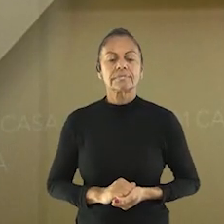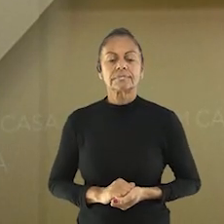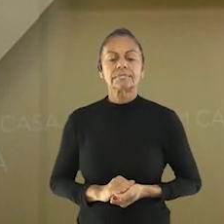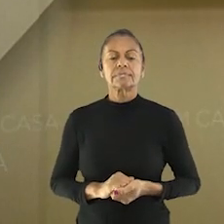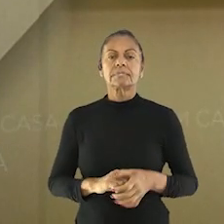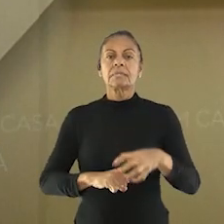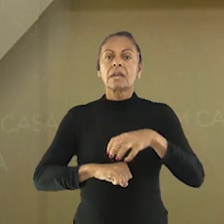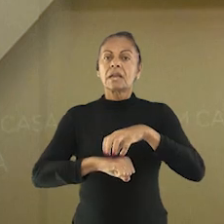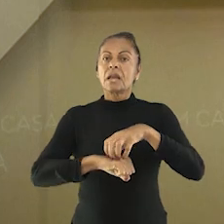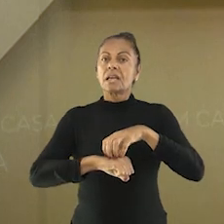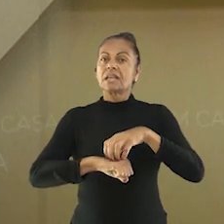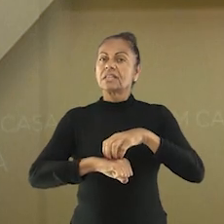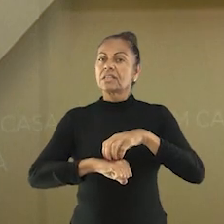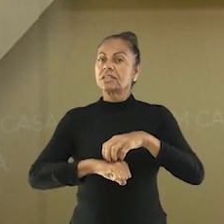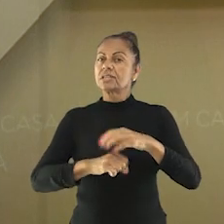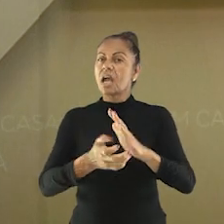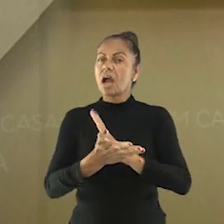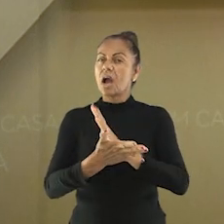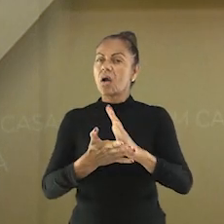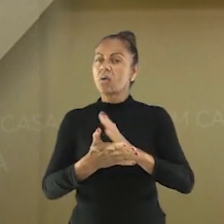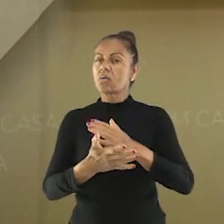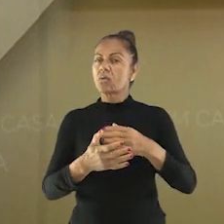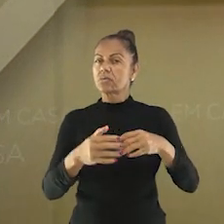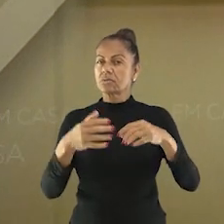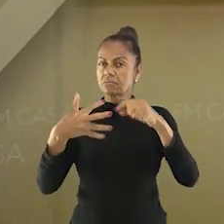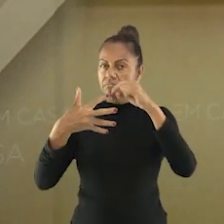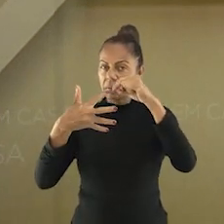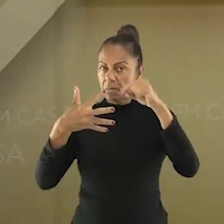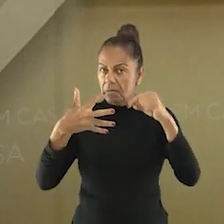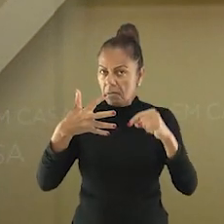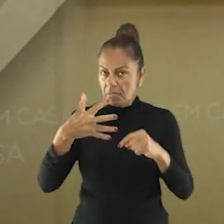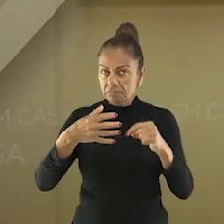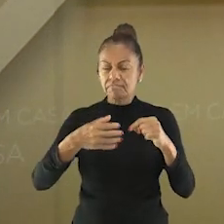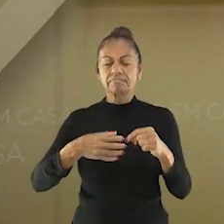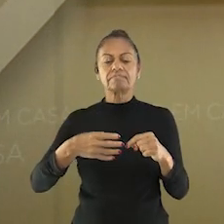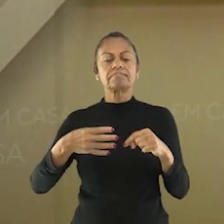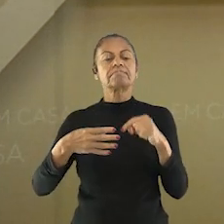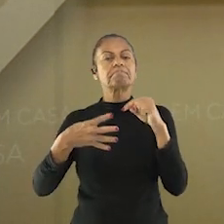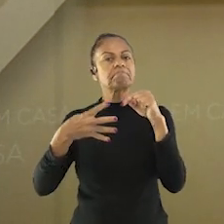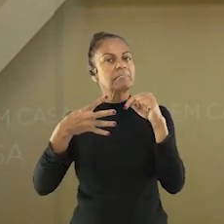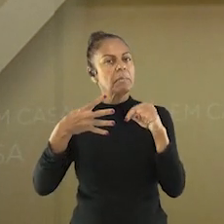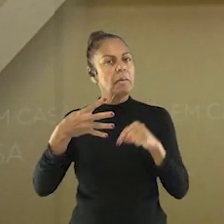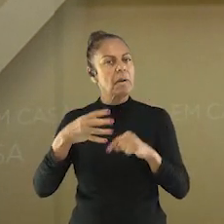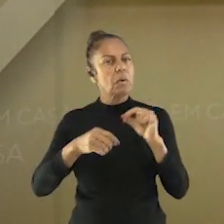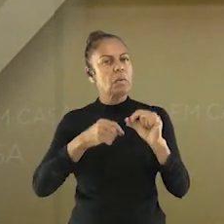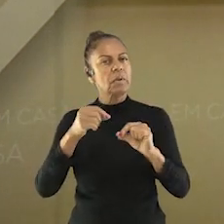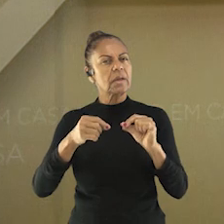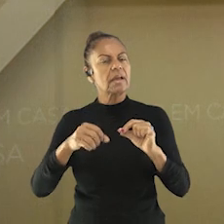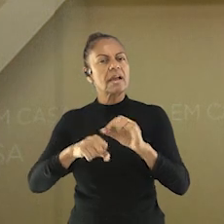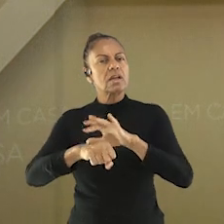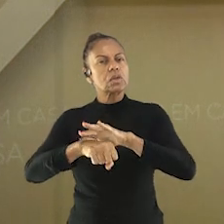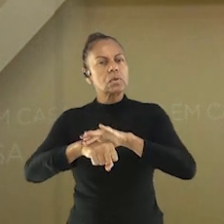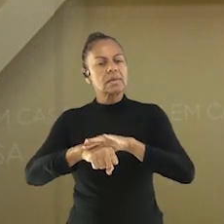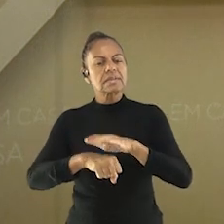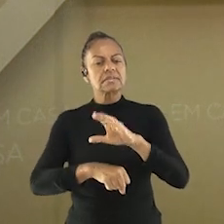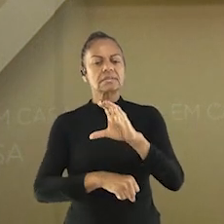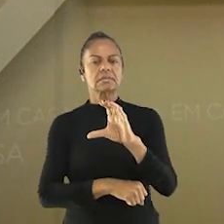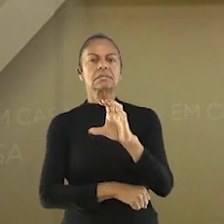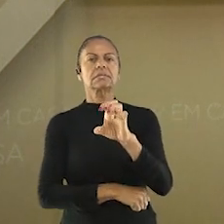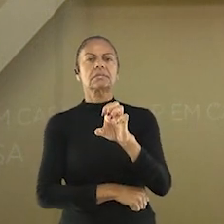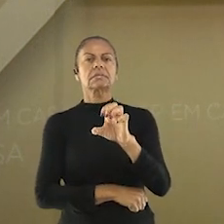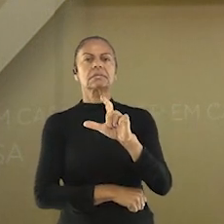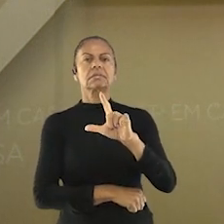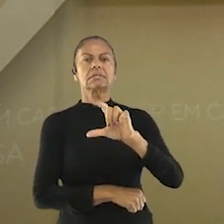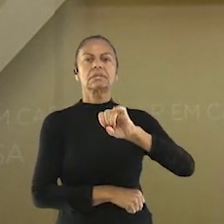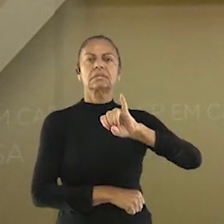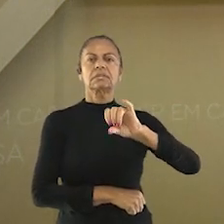alimentares e alergias, algumas se destacam. Vamos conhecê-las. Bem, a doença celíaca é